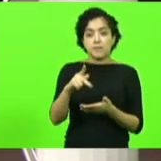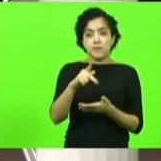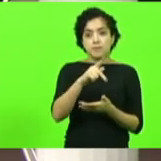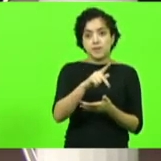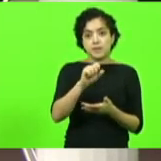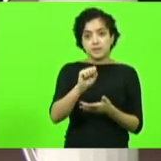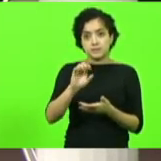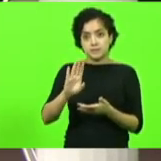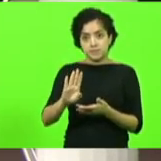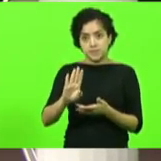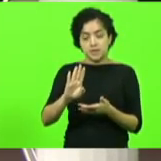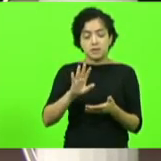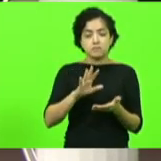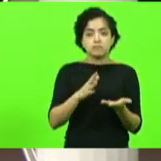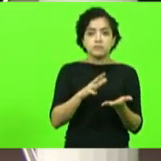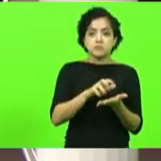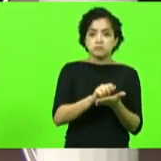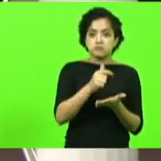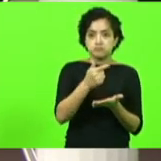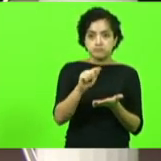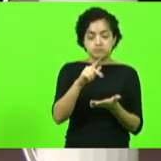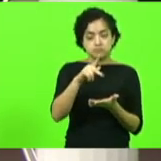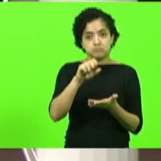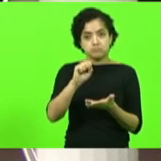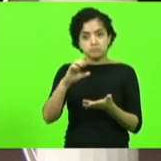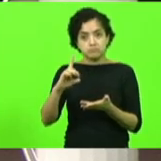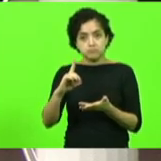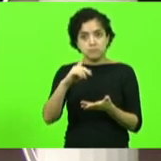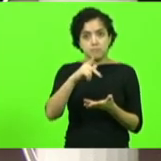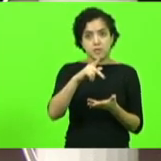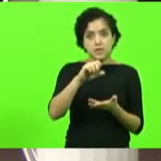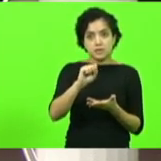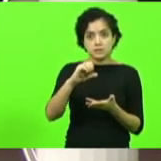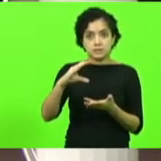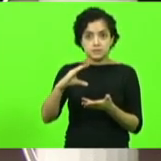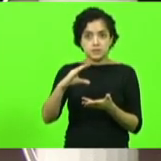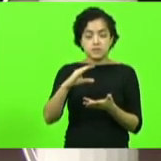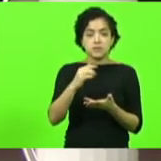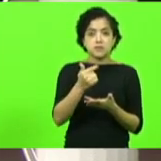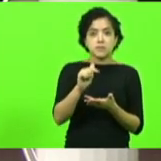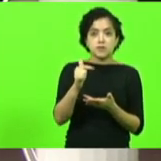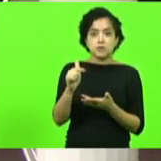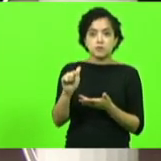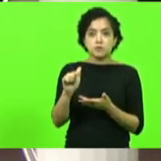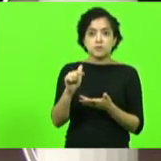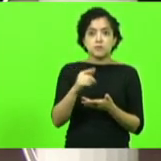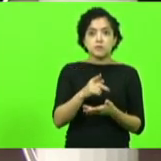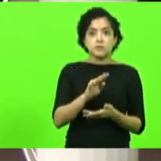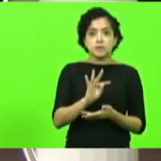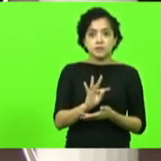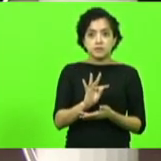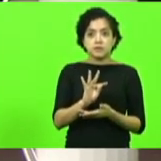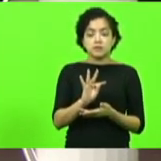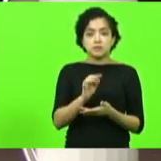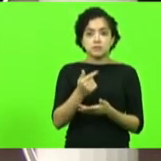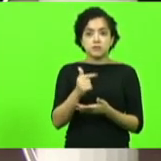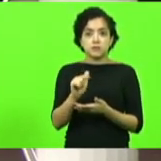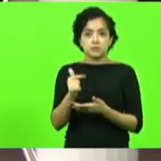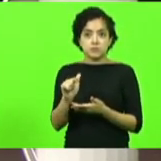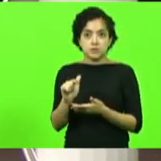também não PSD e PSC também não tem e o Partido dos Trabalhadores também não tem